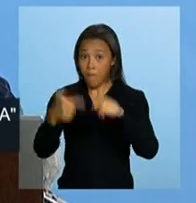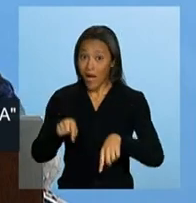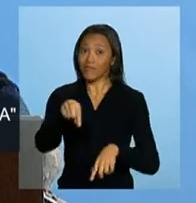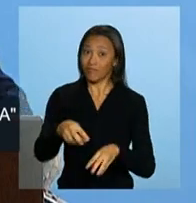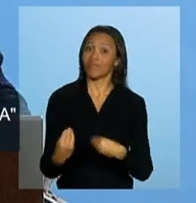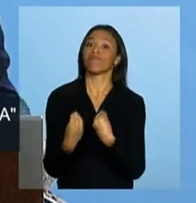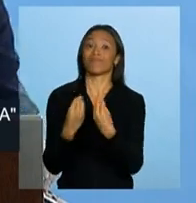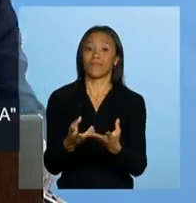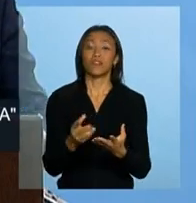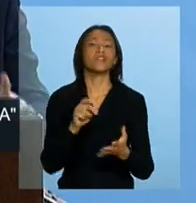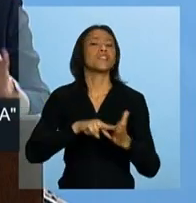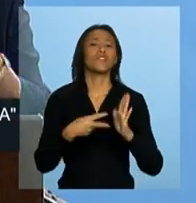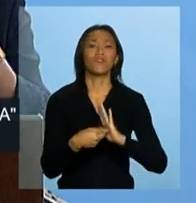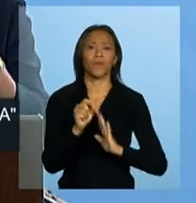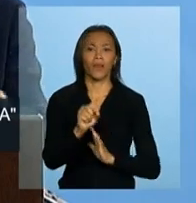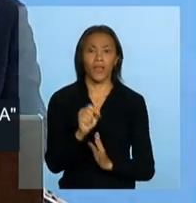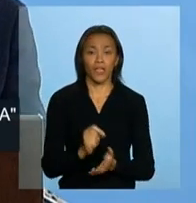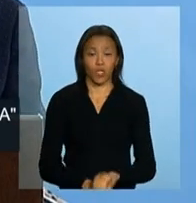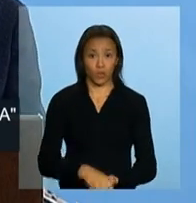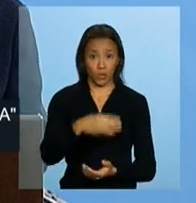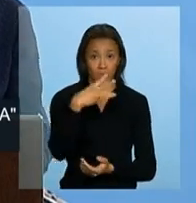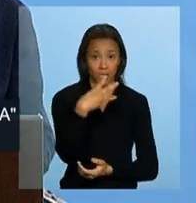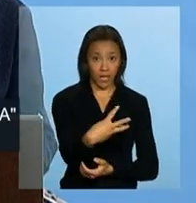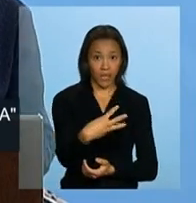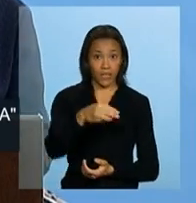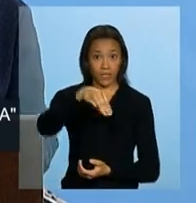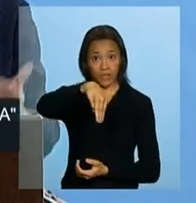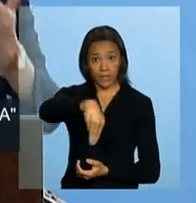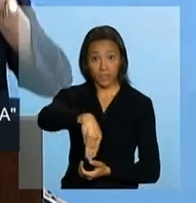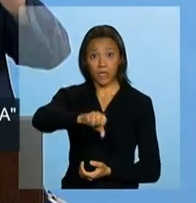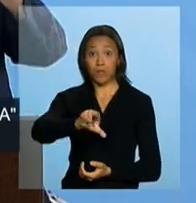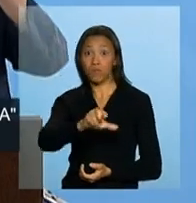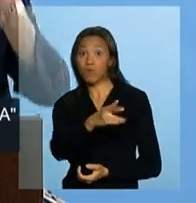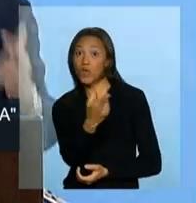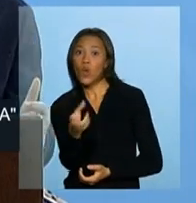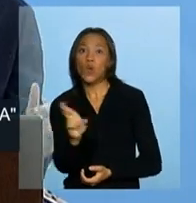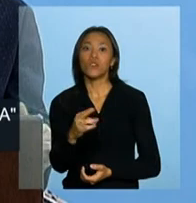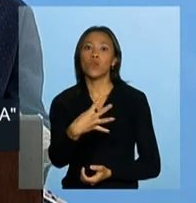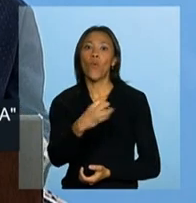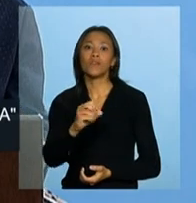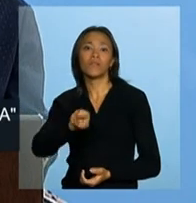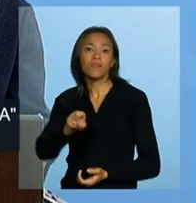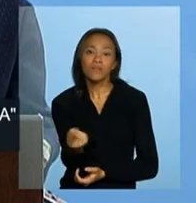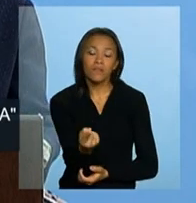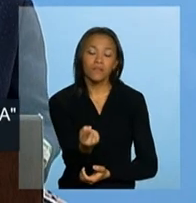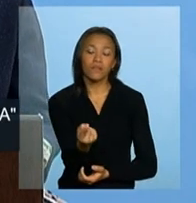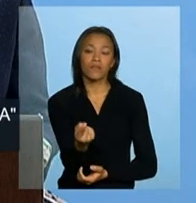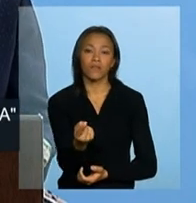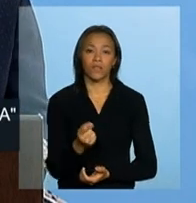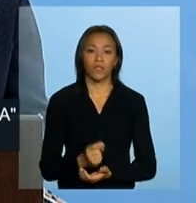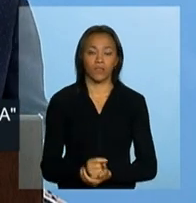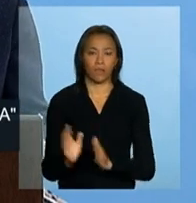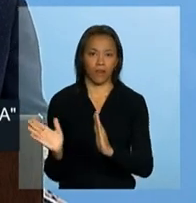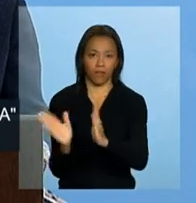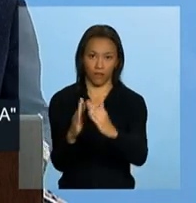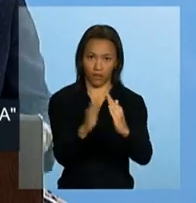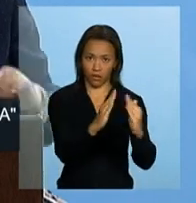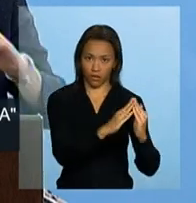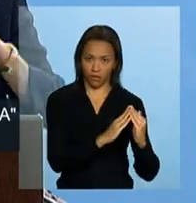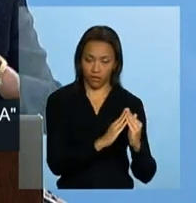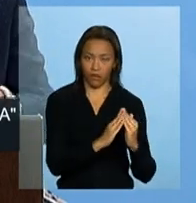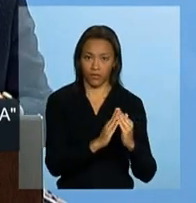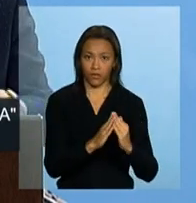dos 3 milhões e 400 mil moradias